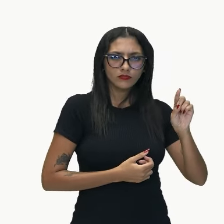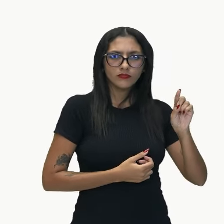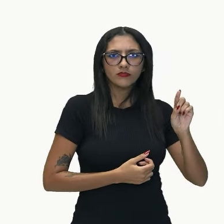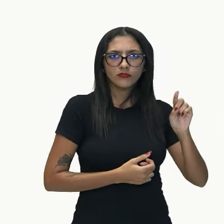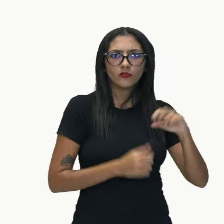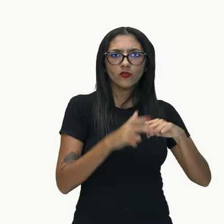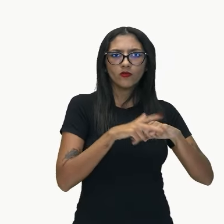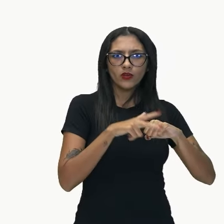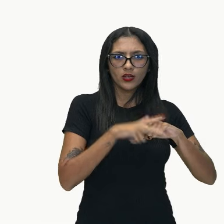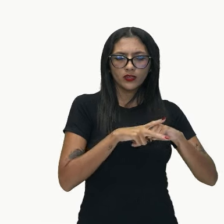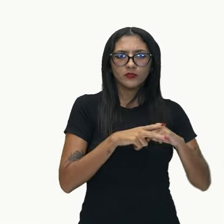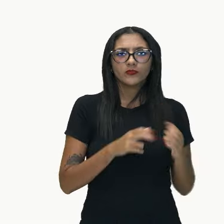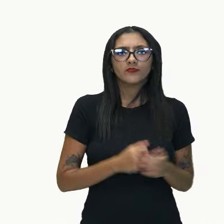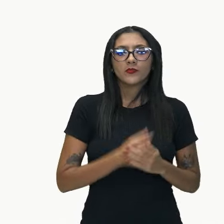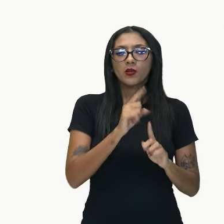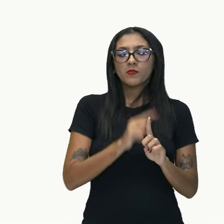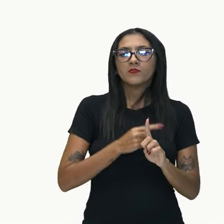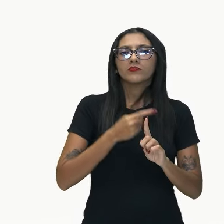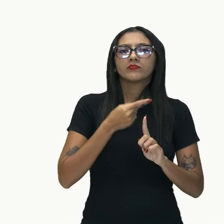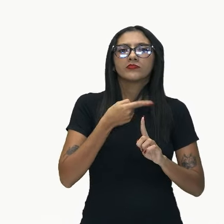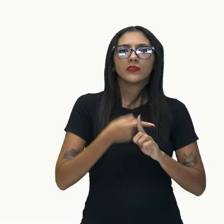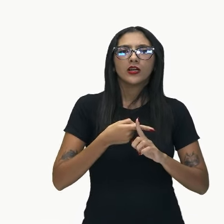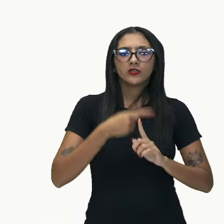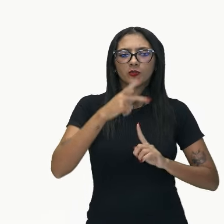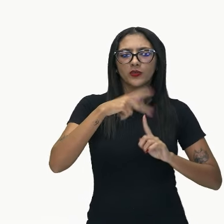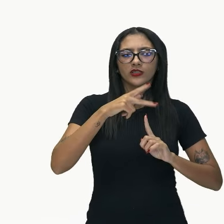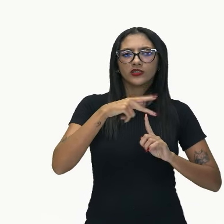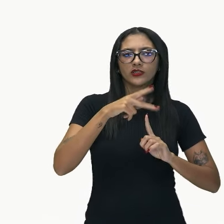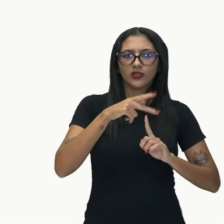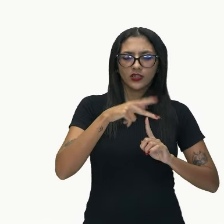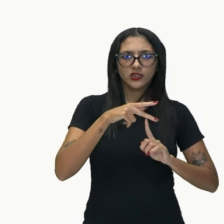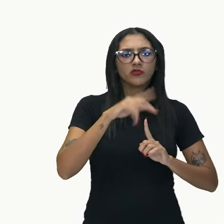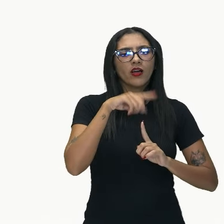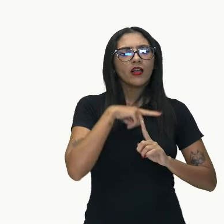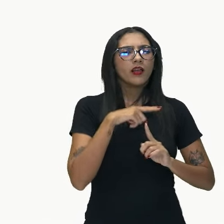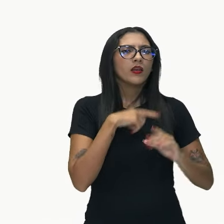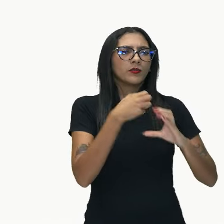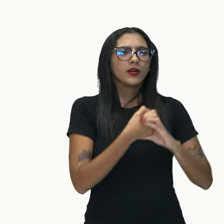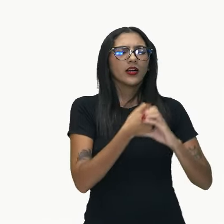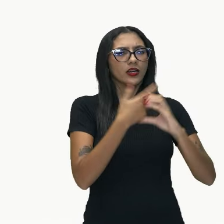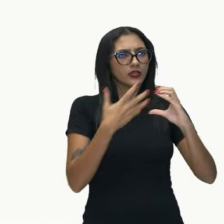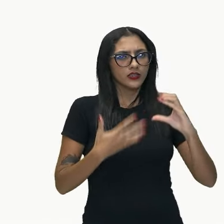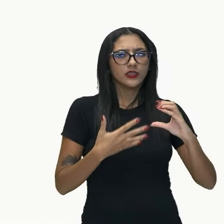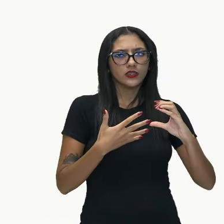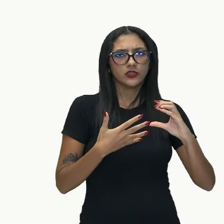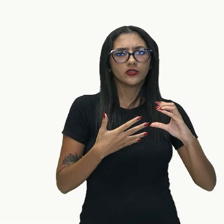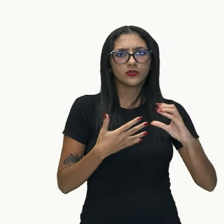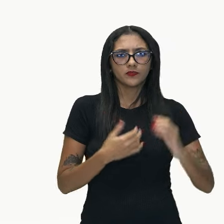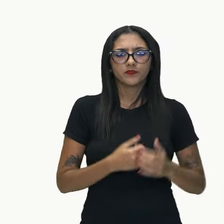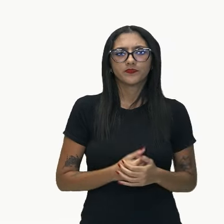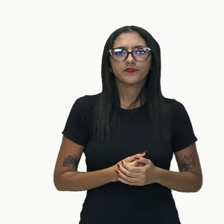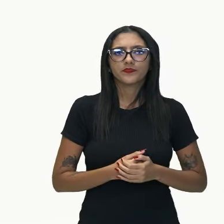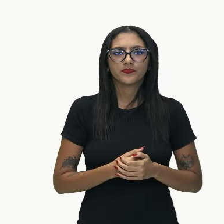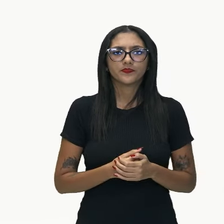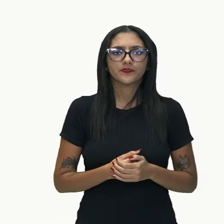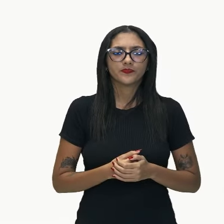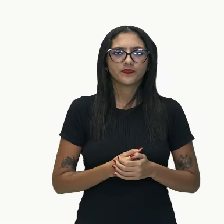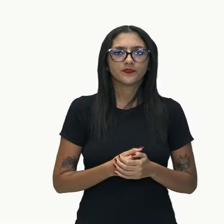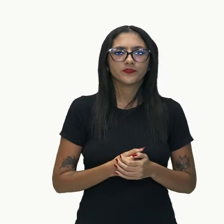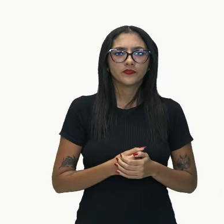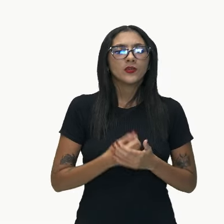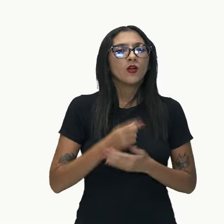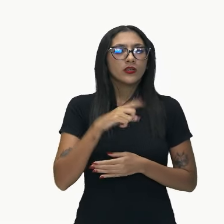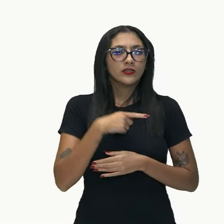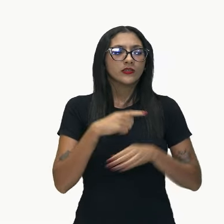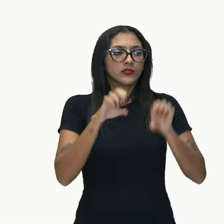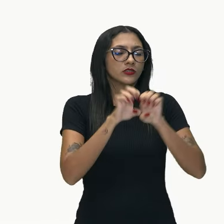com o predicativo, a palavrinha que dá qualidades, qualificações, né? Então, é certo. Nessa construção,